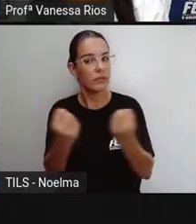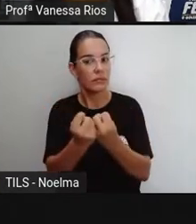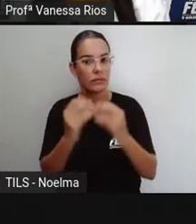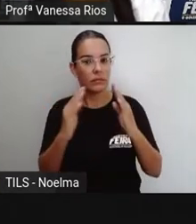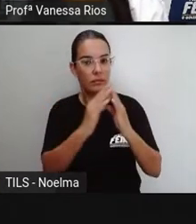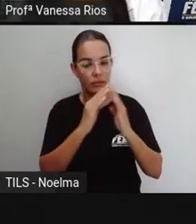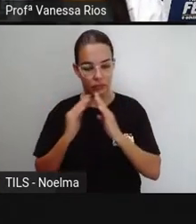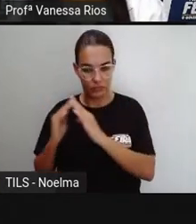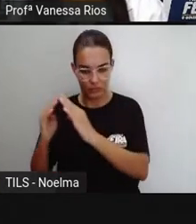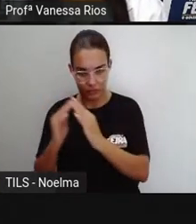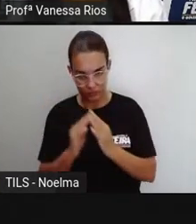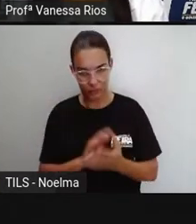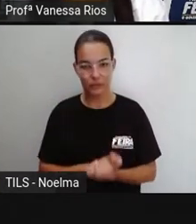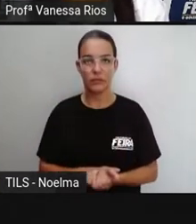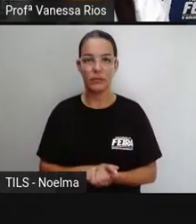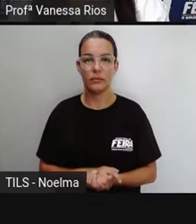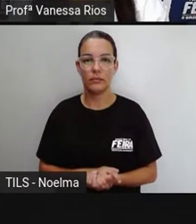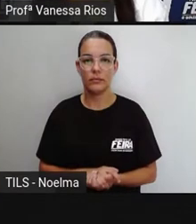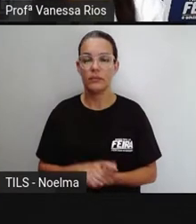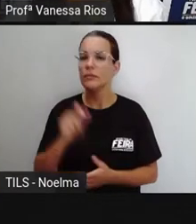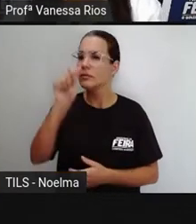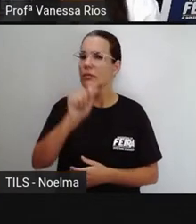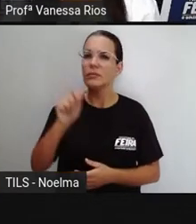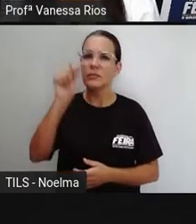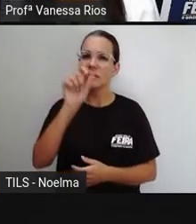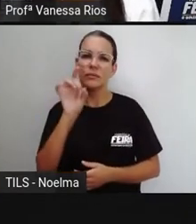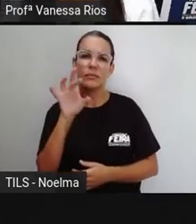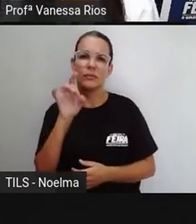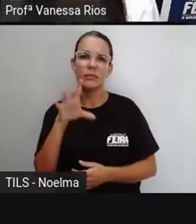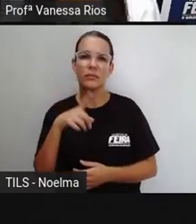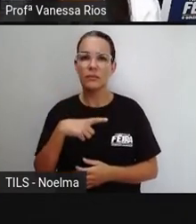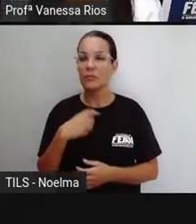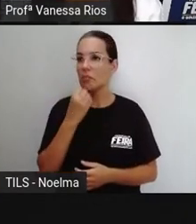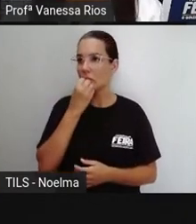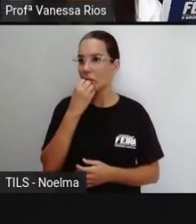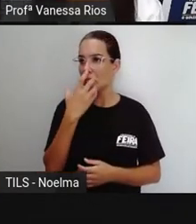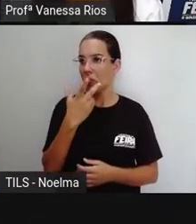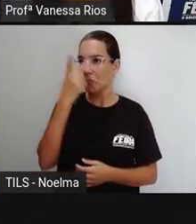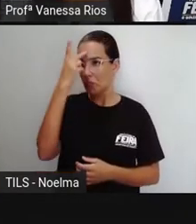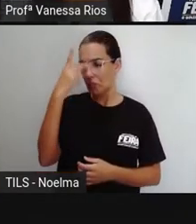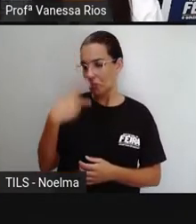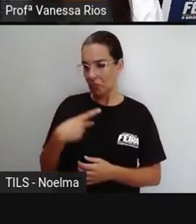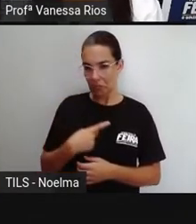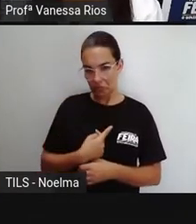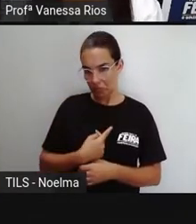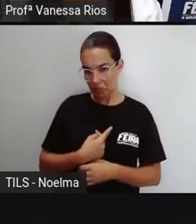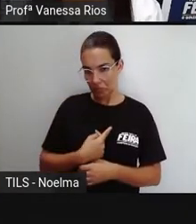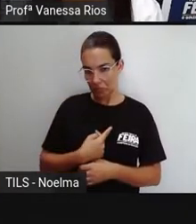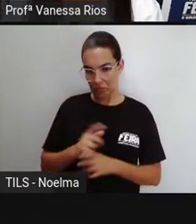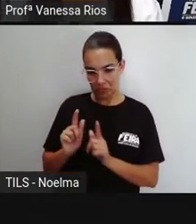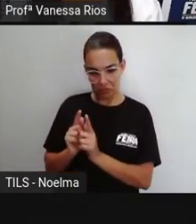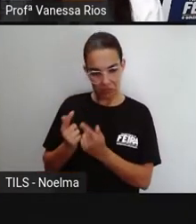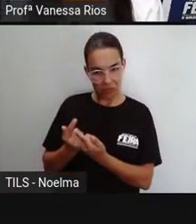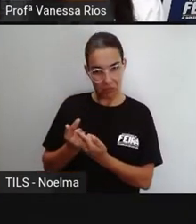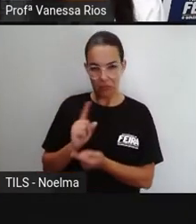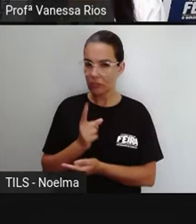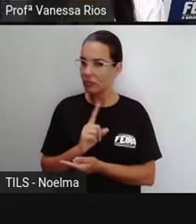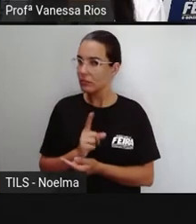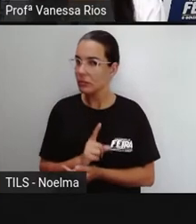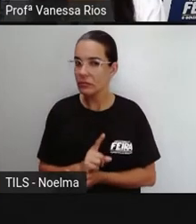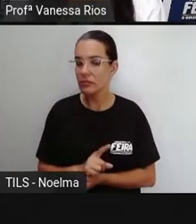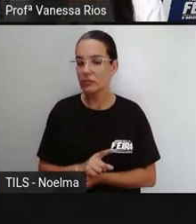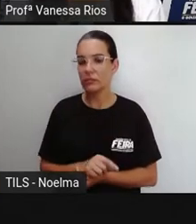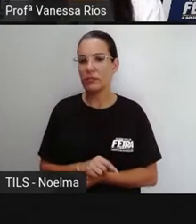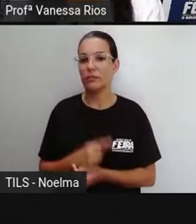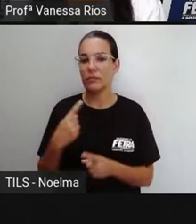As associações, elas não surgem aí para beneficiar as pessoas do grupo, por ser um processo